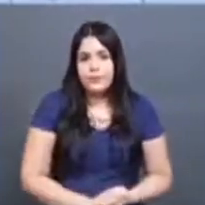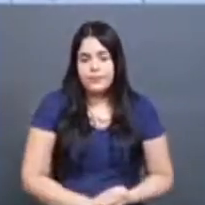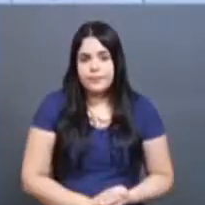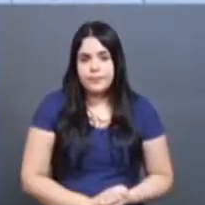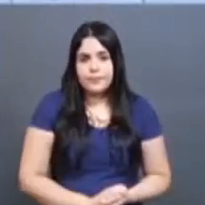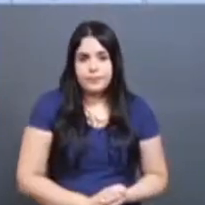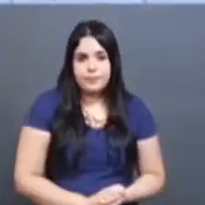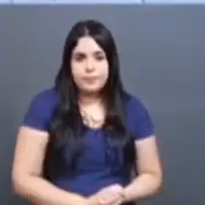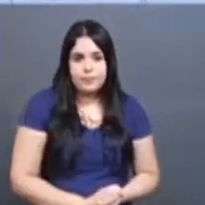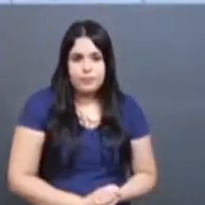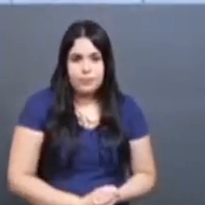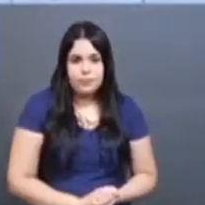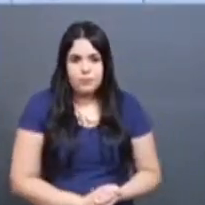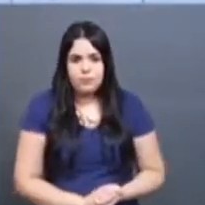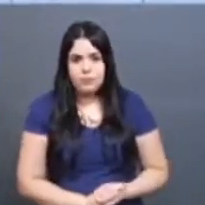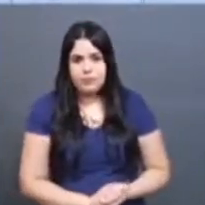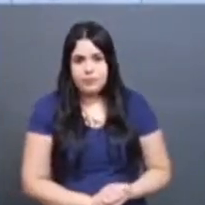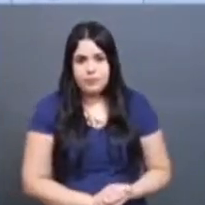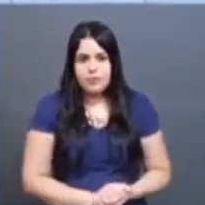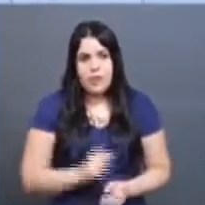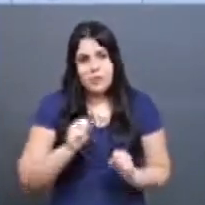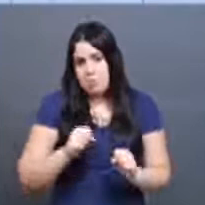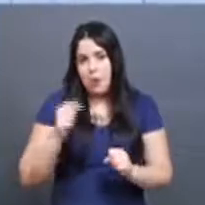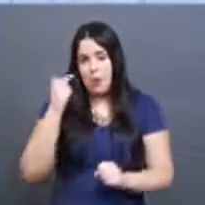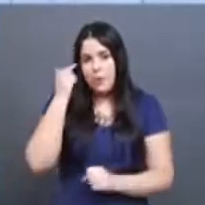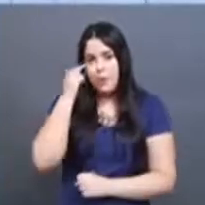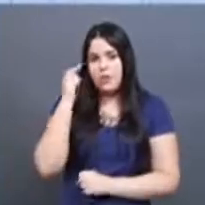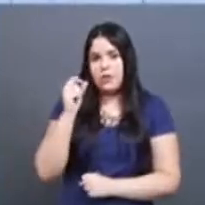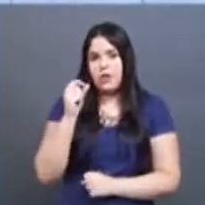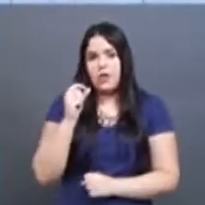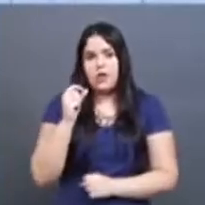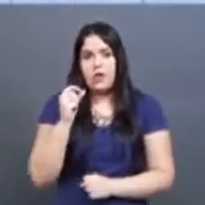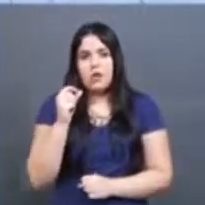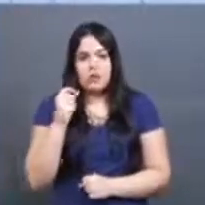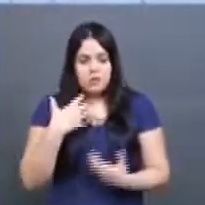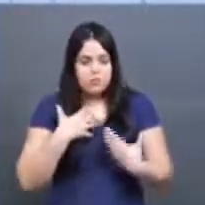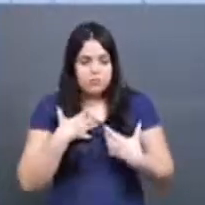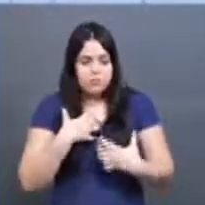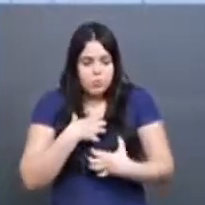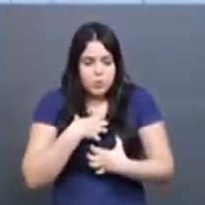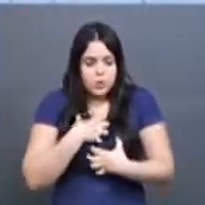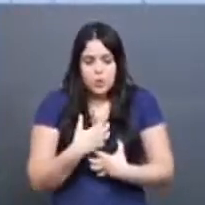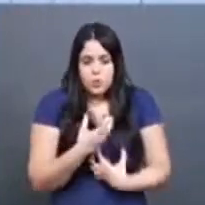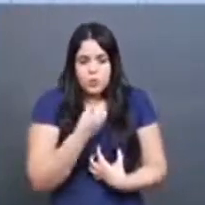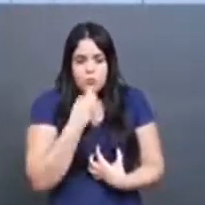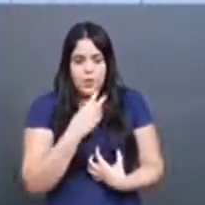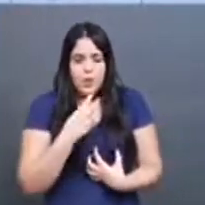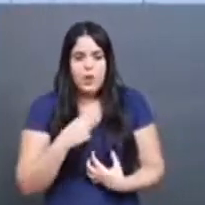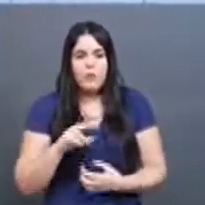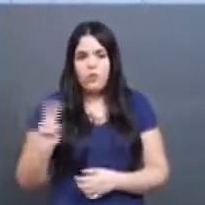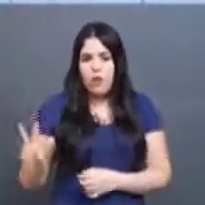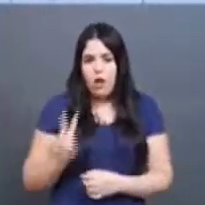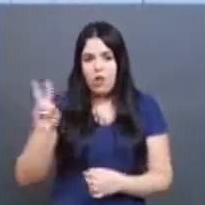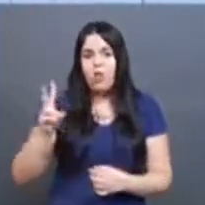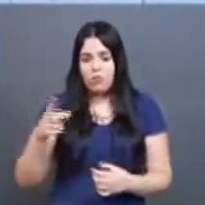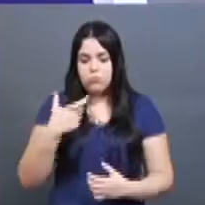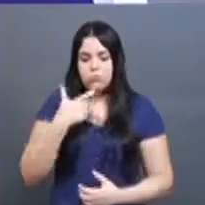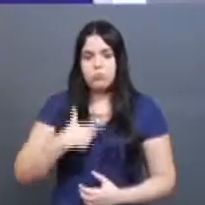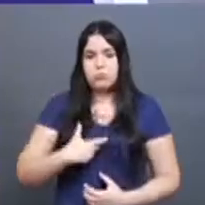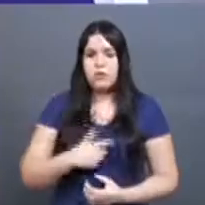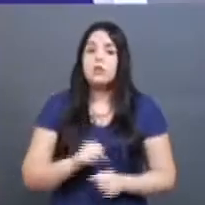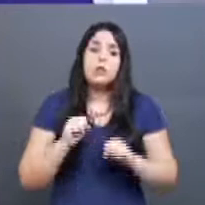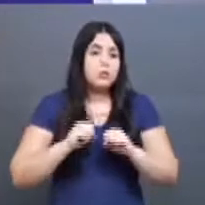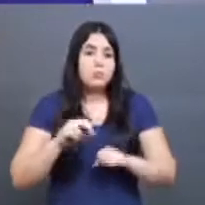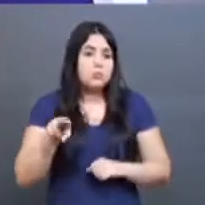Aí, a gente pode pensar no fortalecimento da autoestima, da autovalorização, essas coisas. Que pessoas